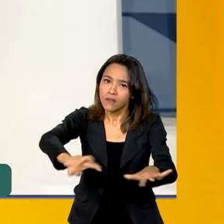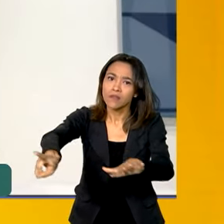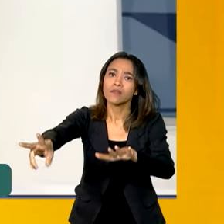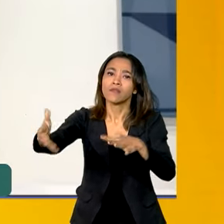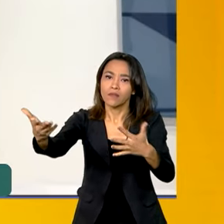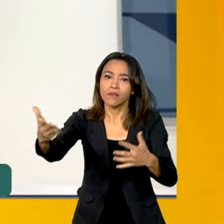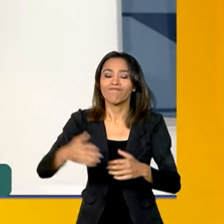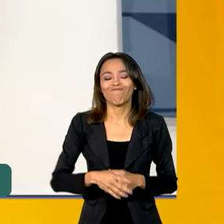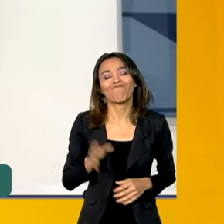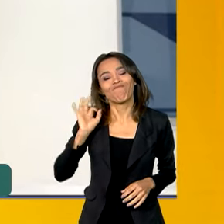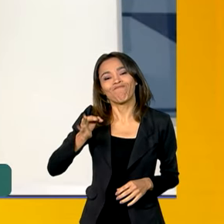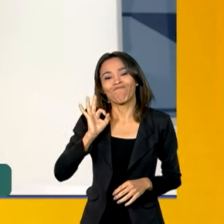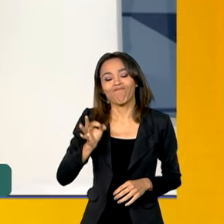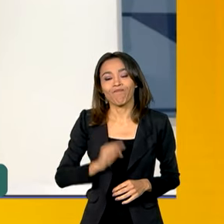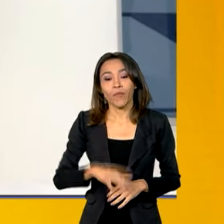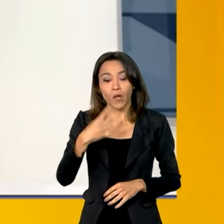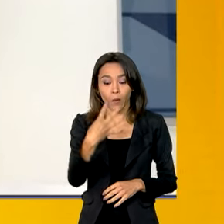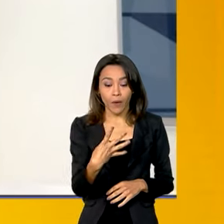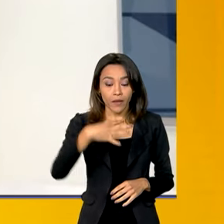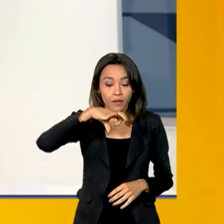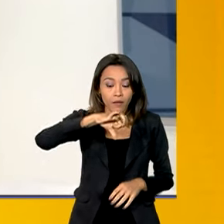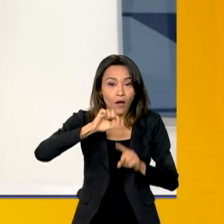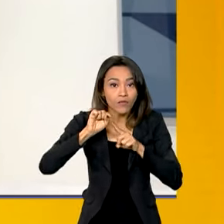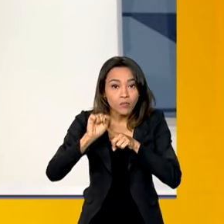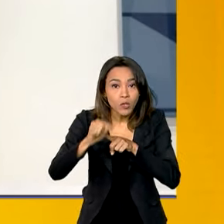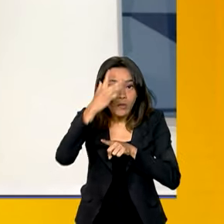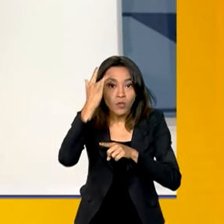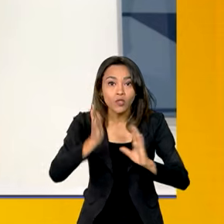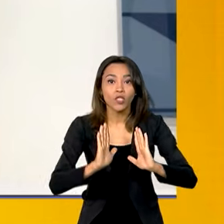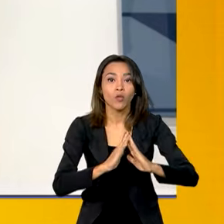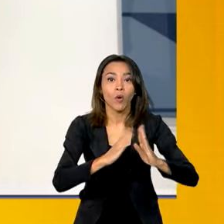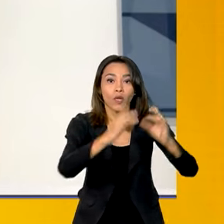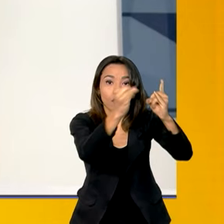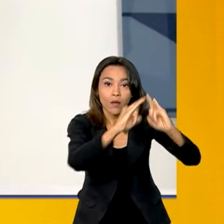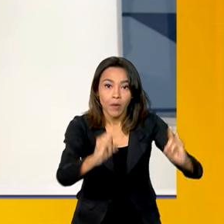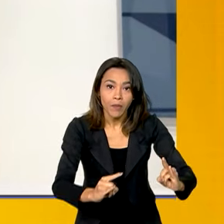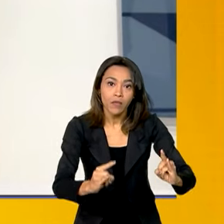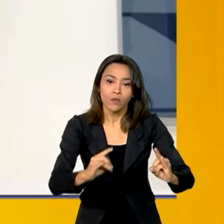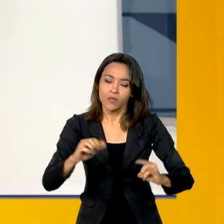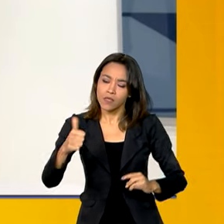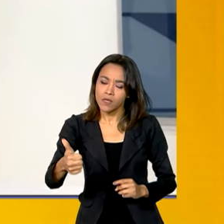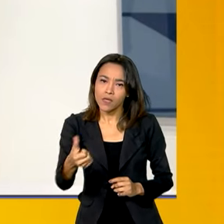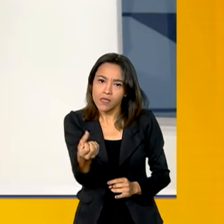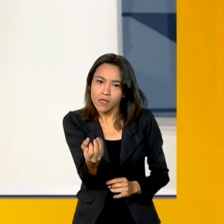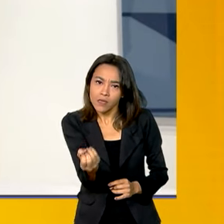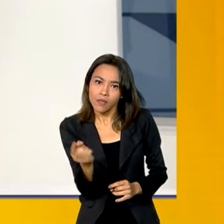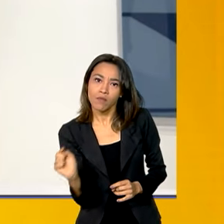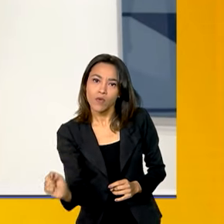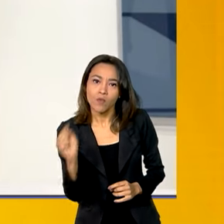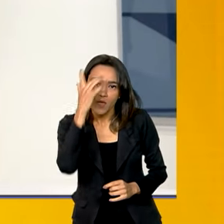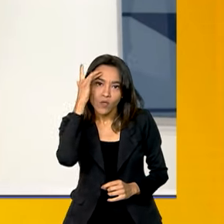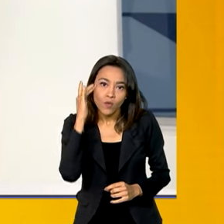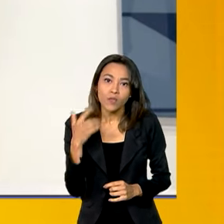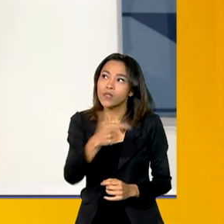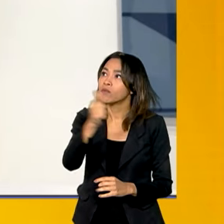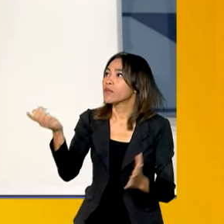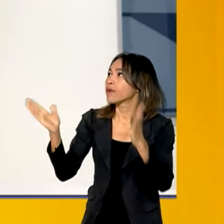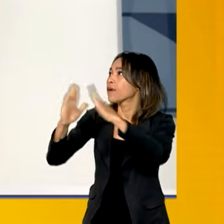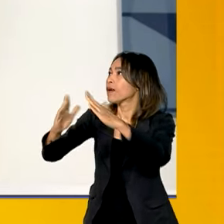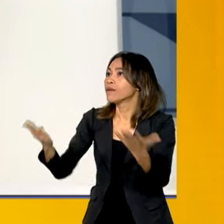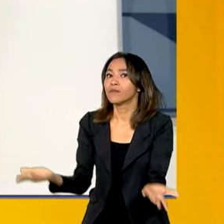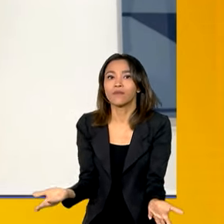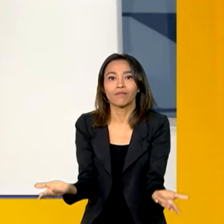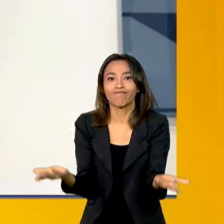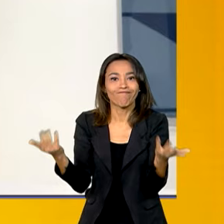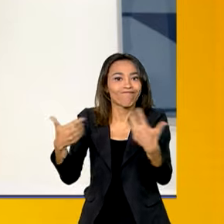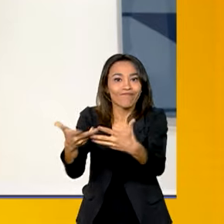dúvida nenhuma. 49 mil pessoas que estão nos abrigos, mas são 160 mil pessoas que estão desalojadas, que estão fora